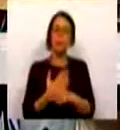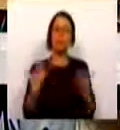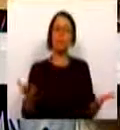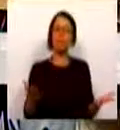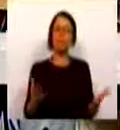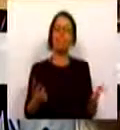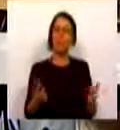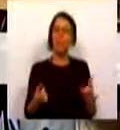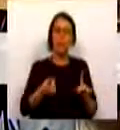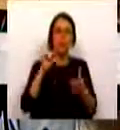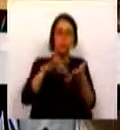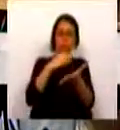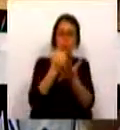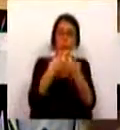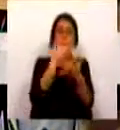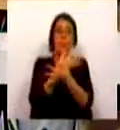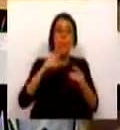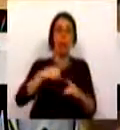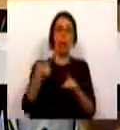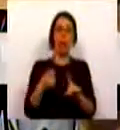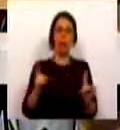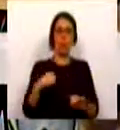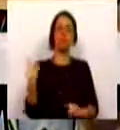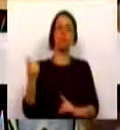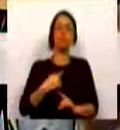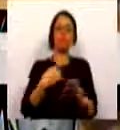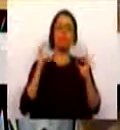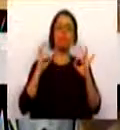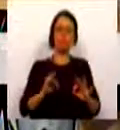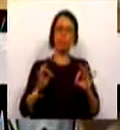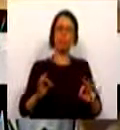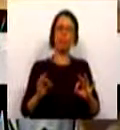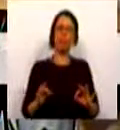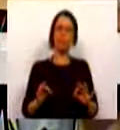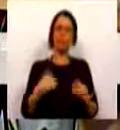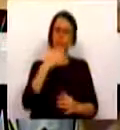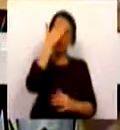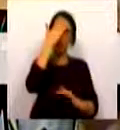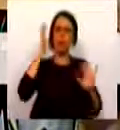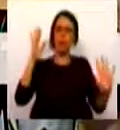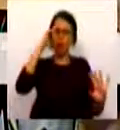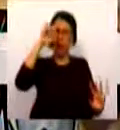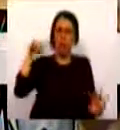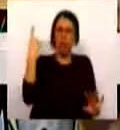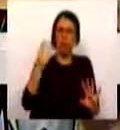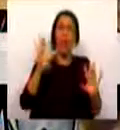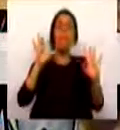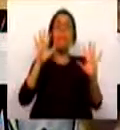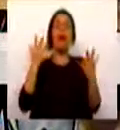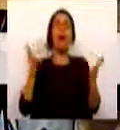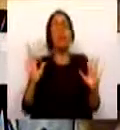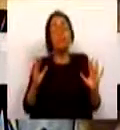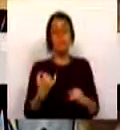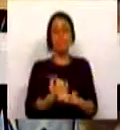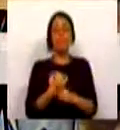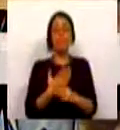não vai estar concluída perfeitamente este ano. Estamos todos absolutamente conscientes disso. Agora, é uma